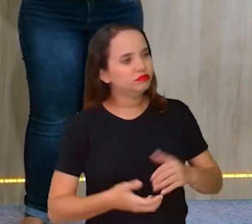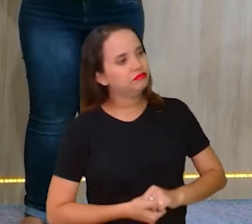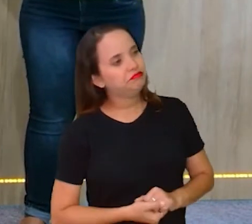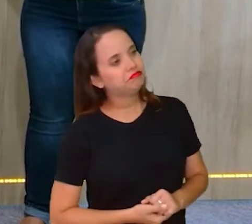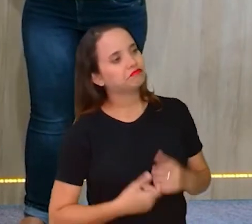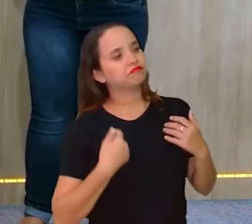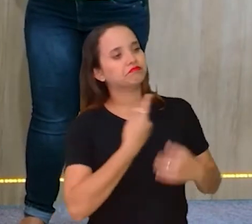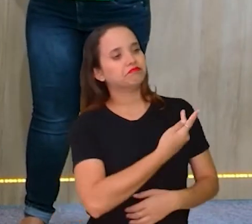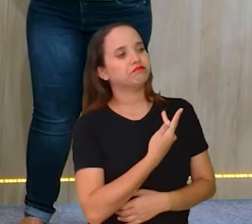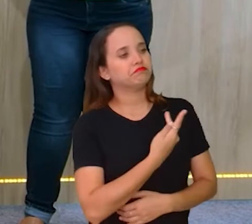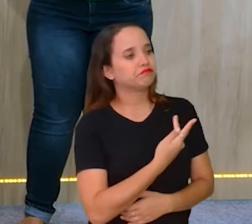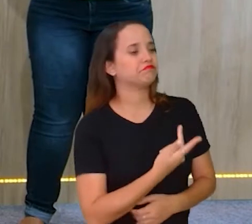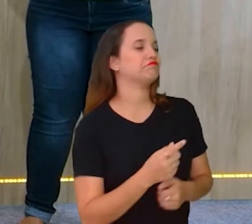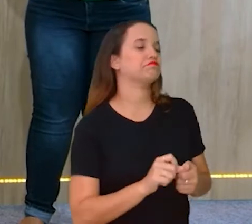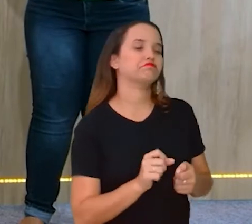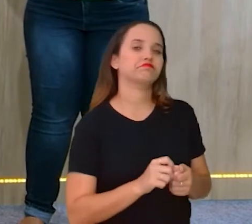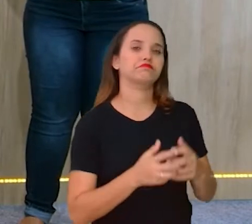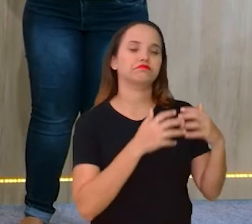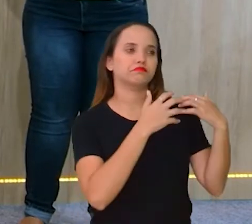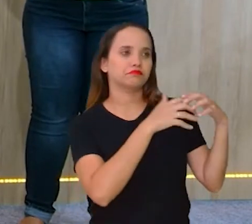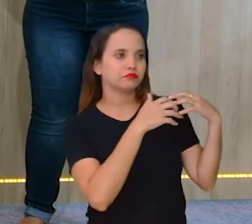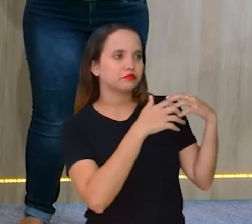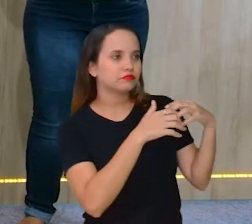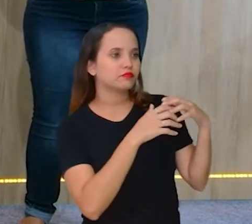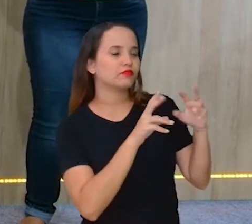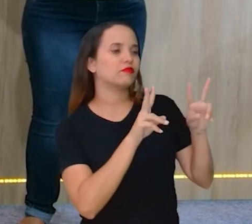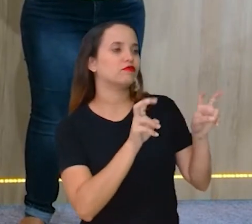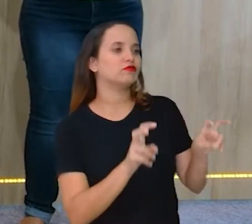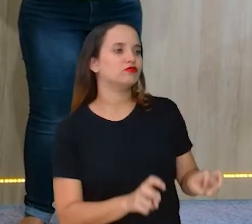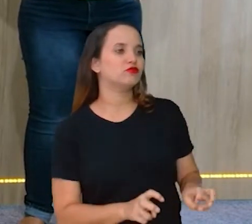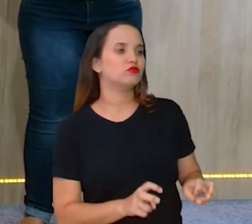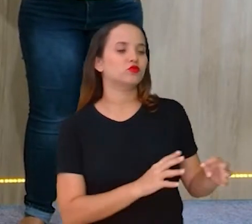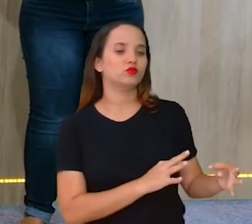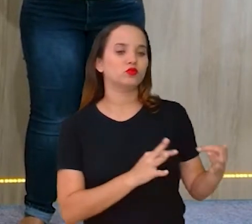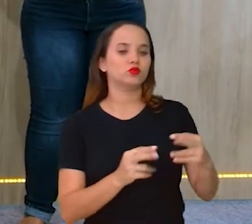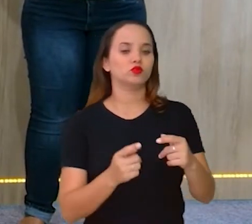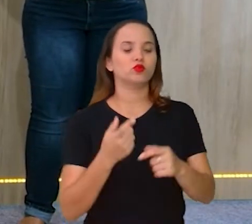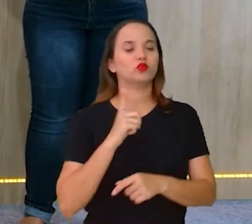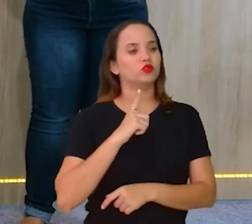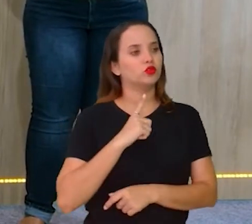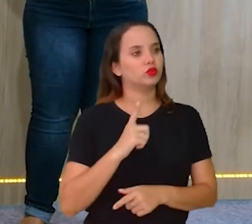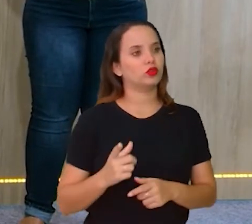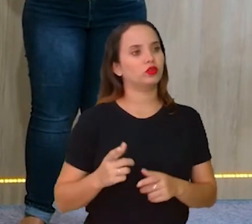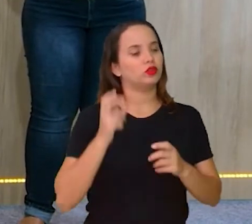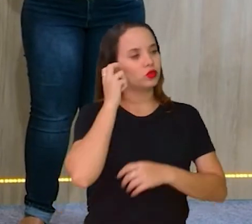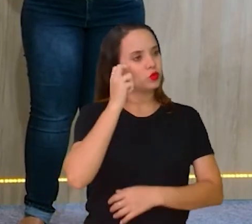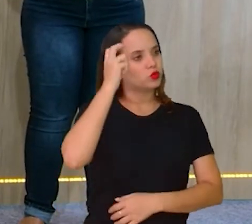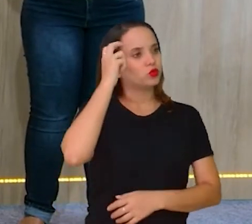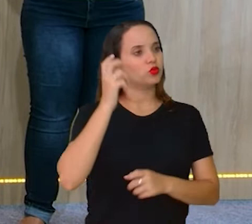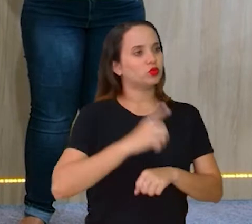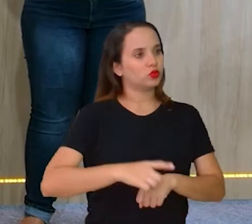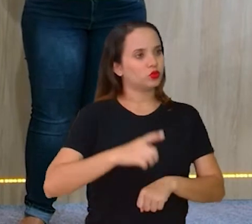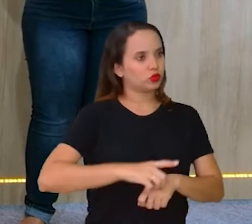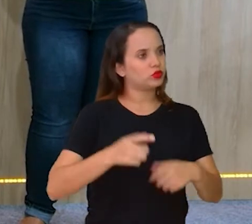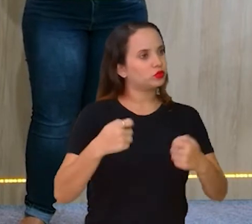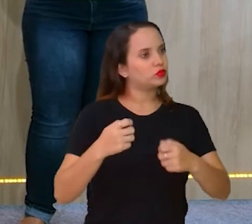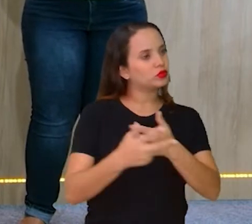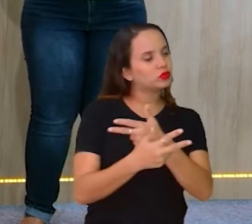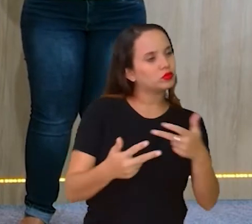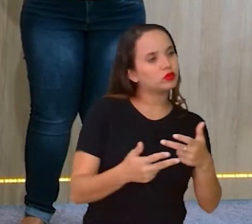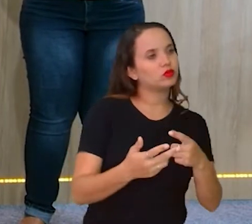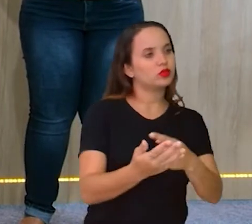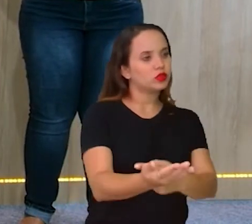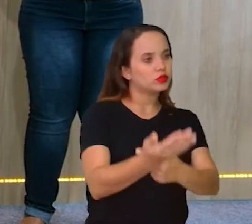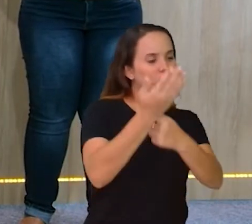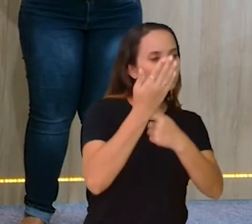a gente vai fazer o seguinte, a gente vai refletir sobre tudo que a gente faz nessa cultura digital. A gente precisa de uma ferramenta que possibilite